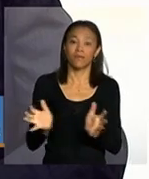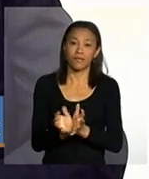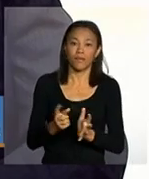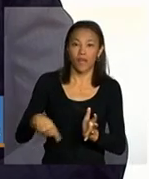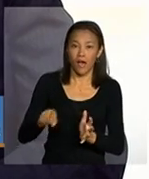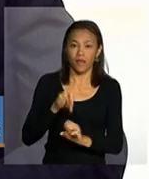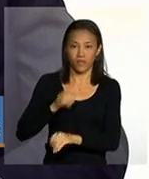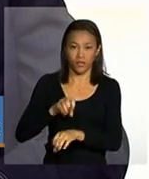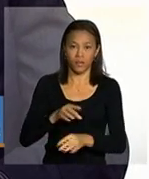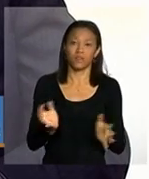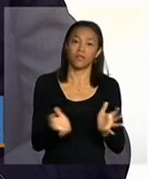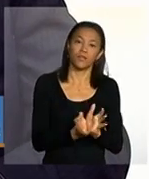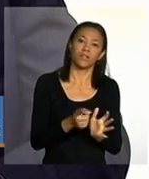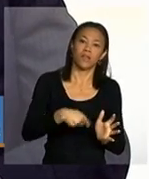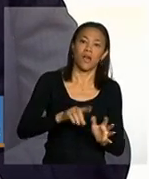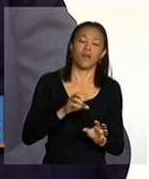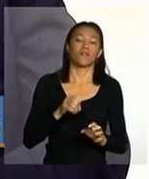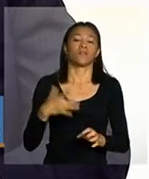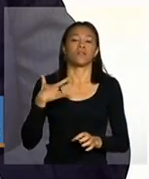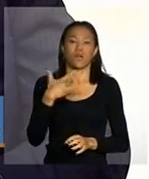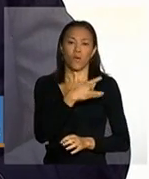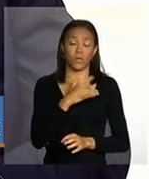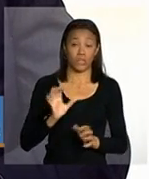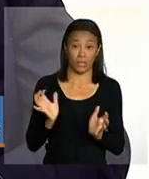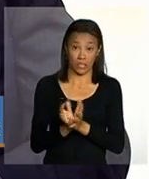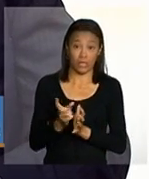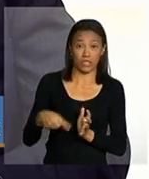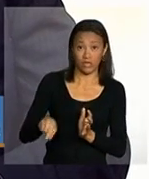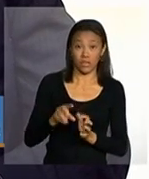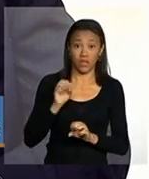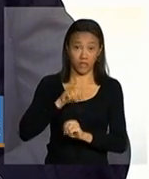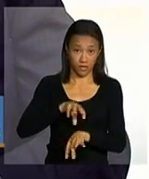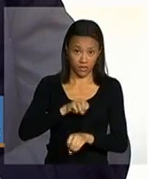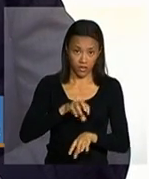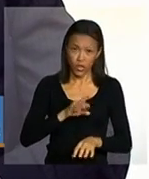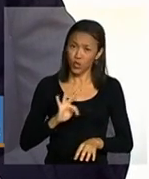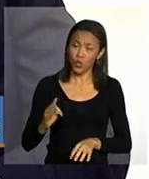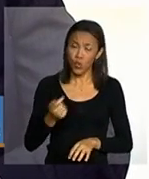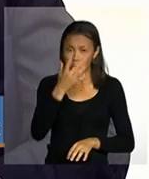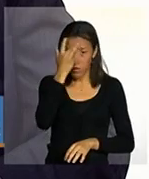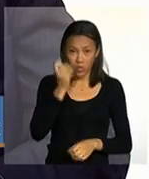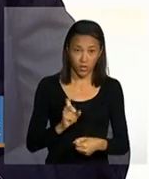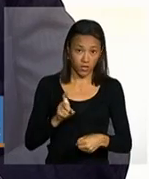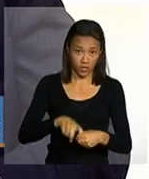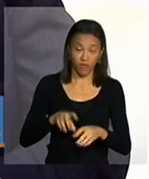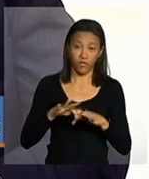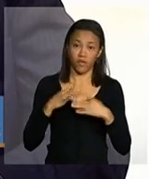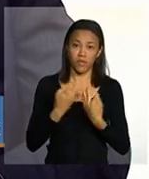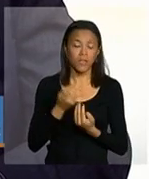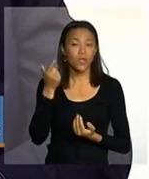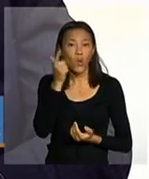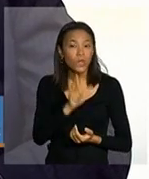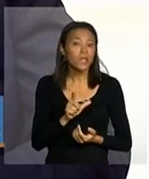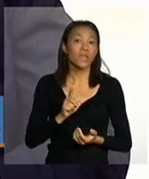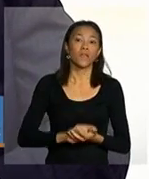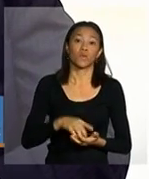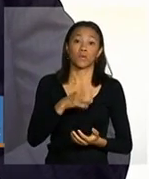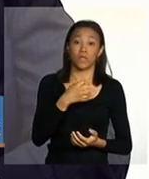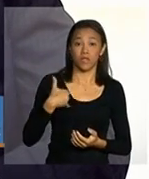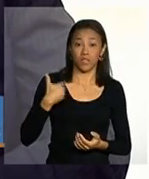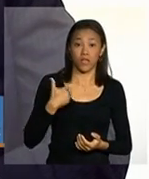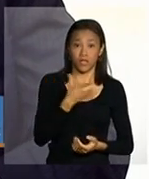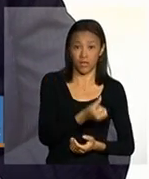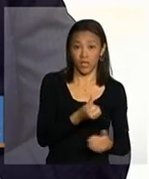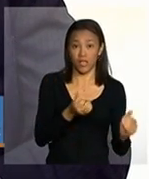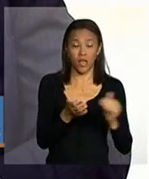saúde. Da educação, todos os integrantes das famílias beneficiárias com 6 a 15 anos de